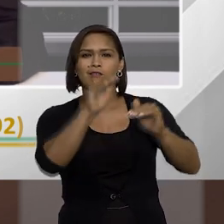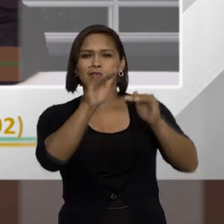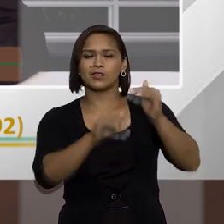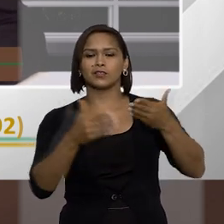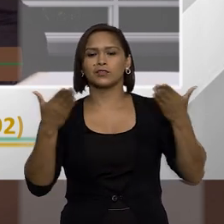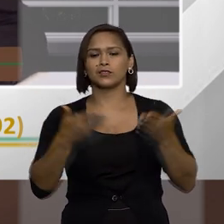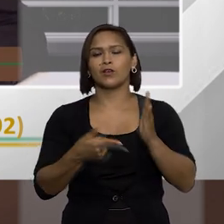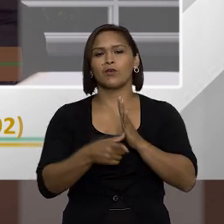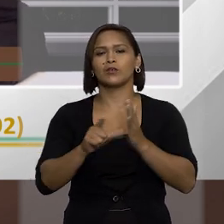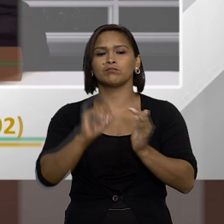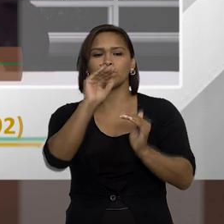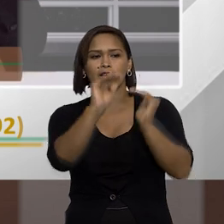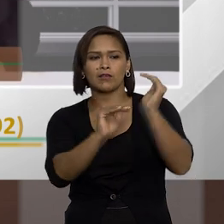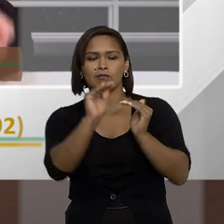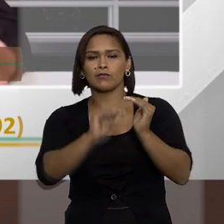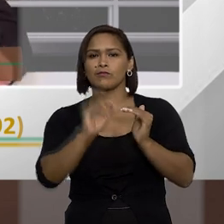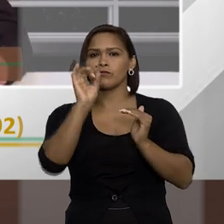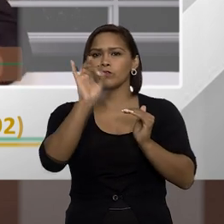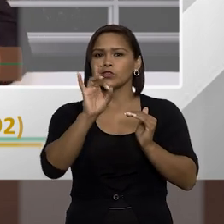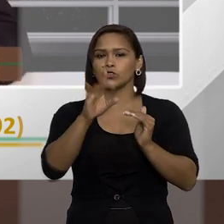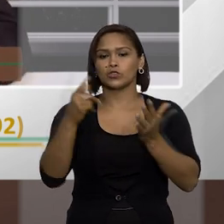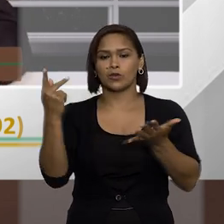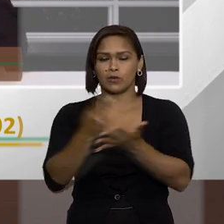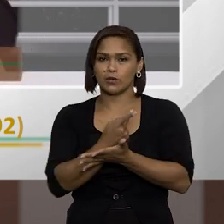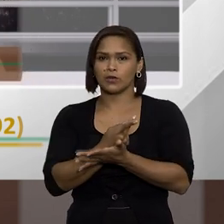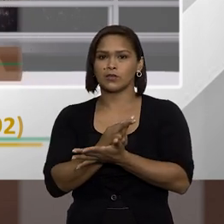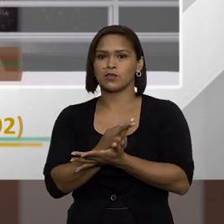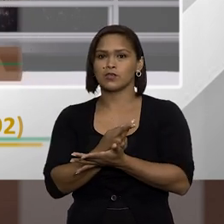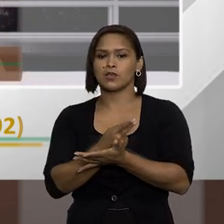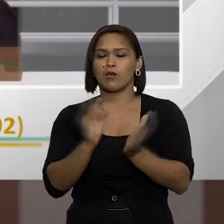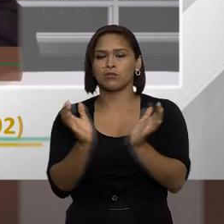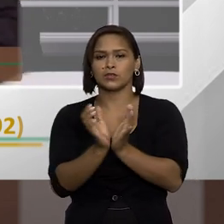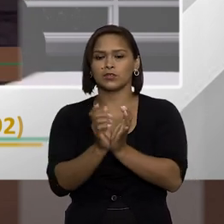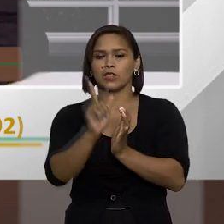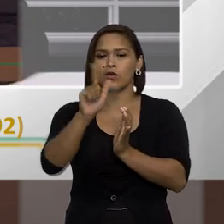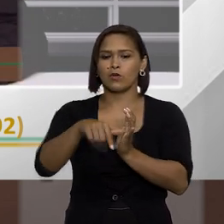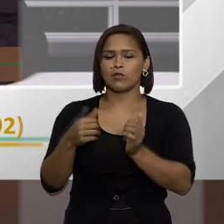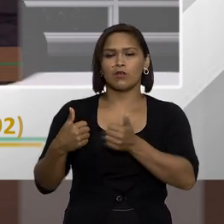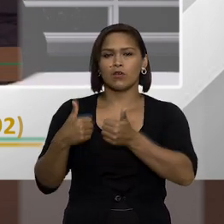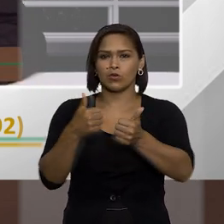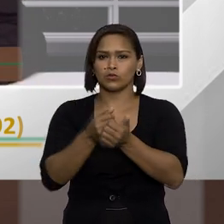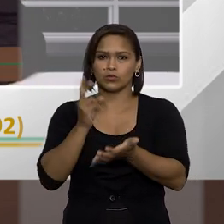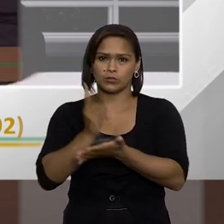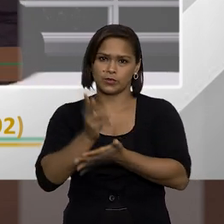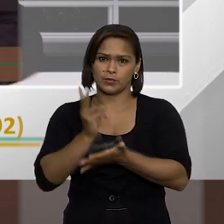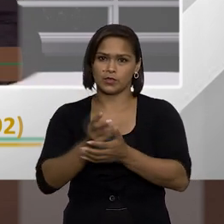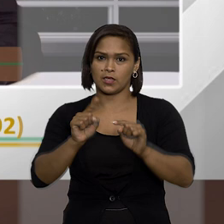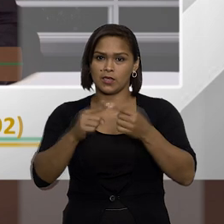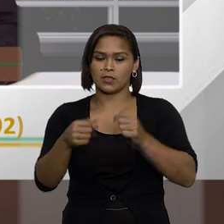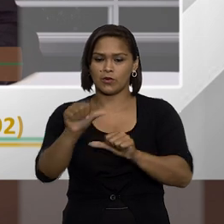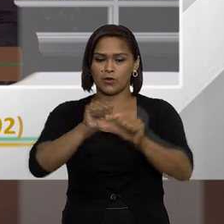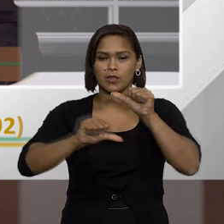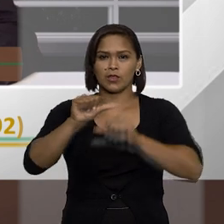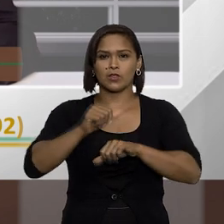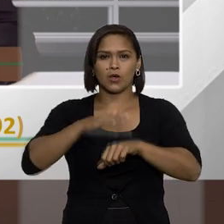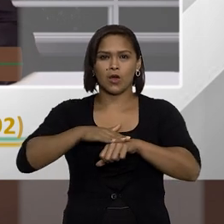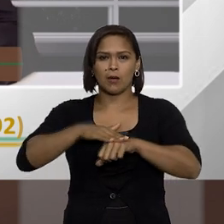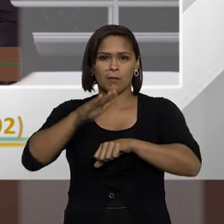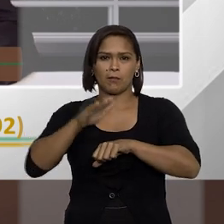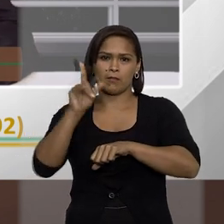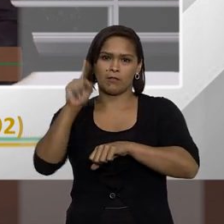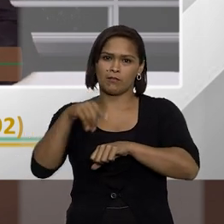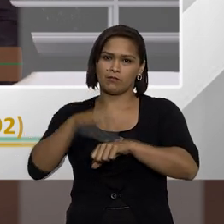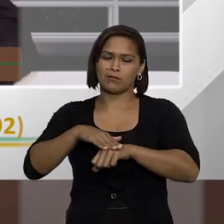variação igual a gente falou antes ele seria da ocorrência do fato ou da sessão quando for uma conduta permanente então ele torna um pouco